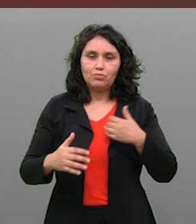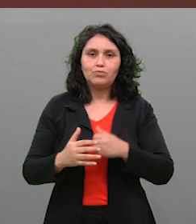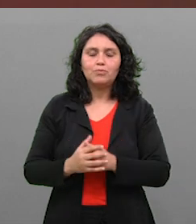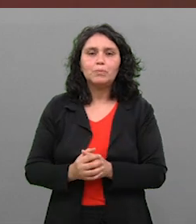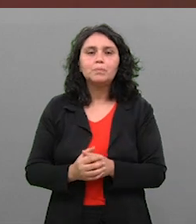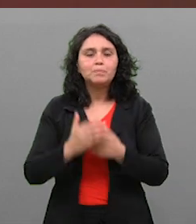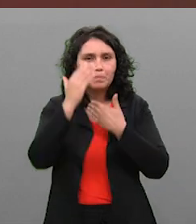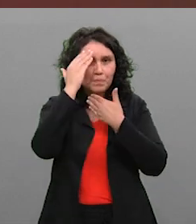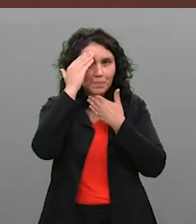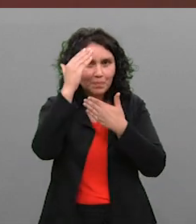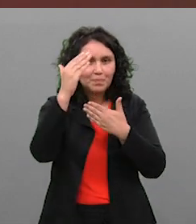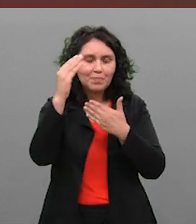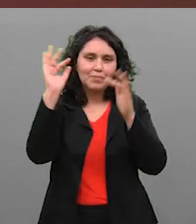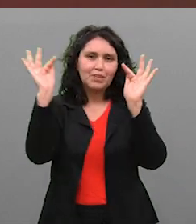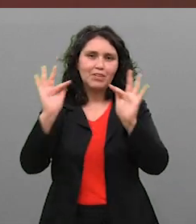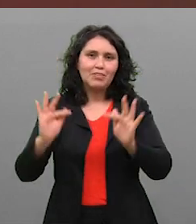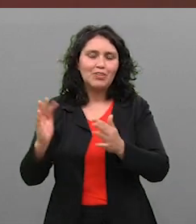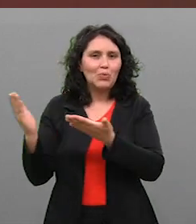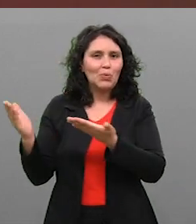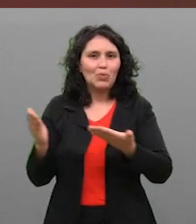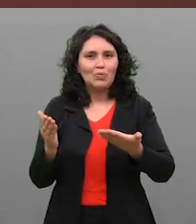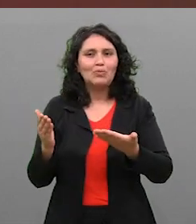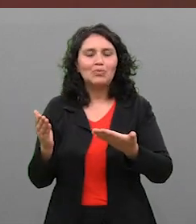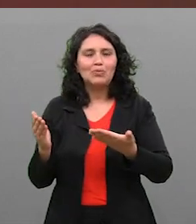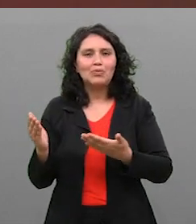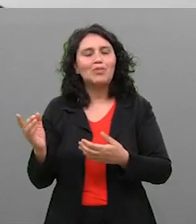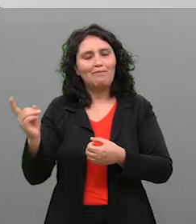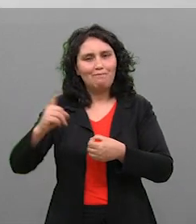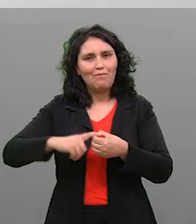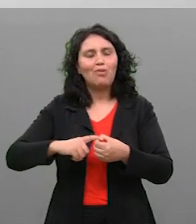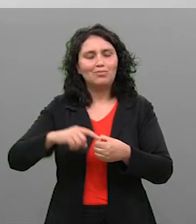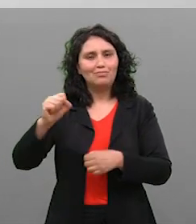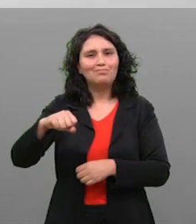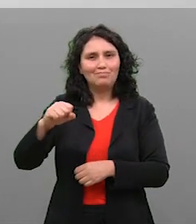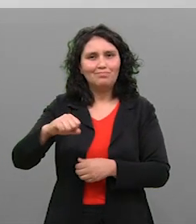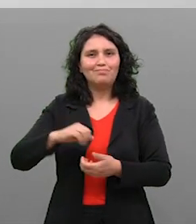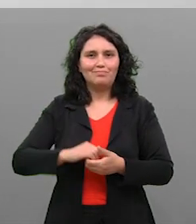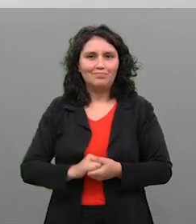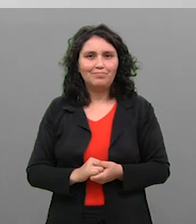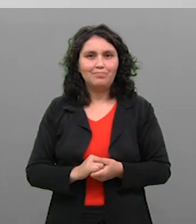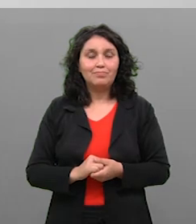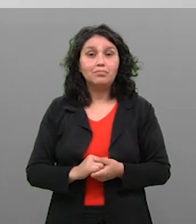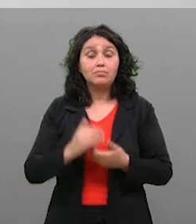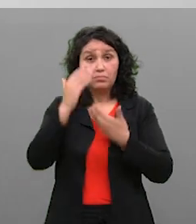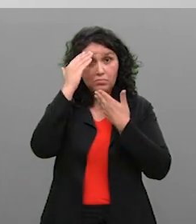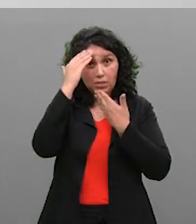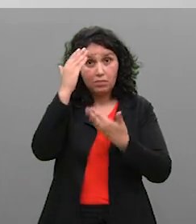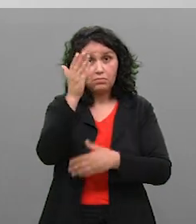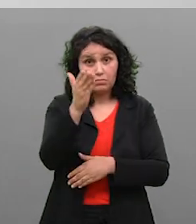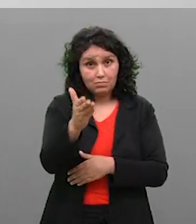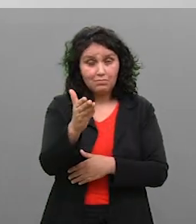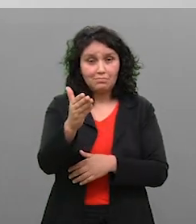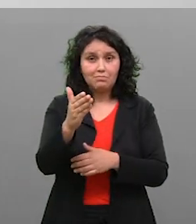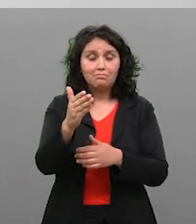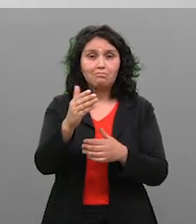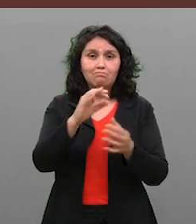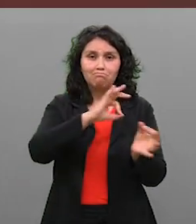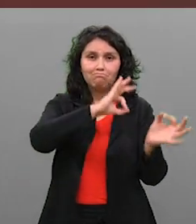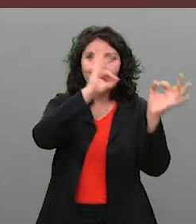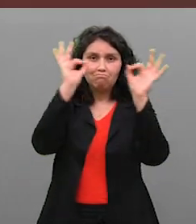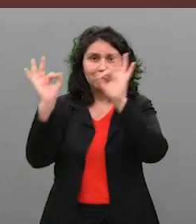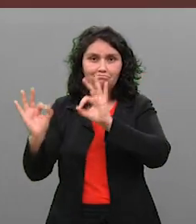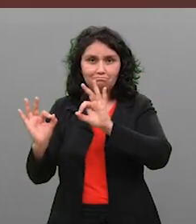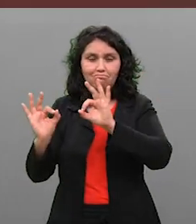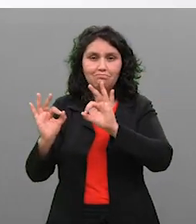possam se conscientizar, especialmente sobre a questão de saúde. Muito obrigada, eu fico muito feliz com o convite e volto sim.